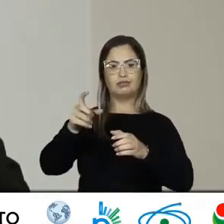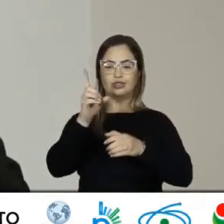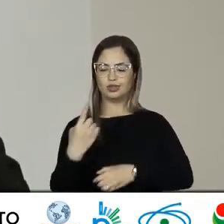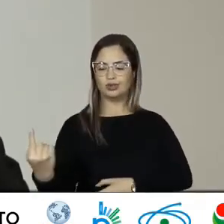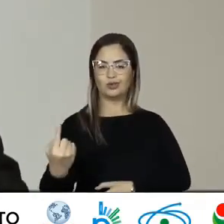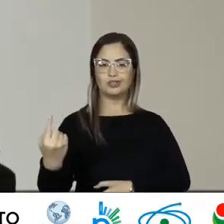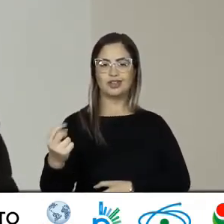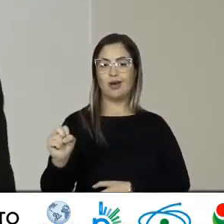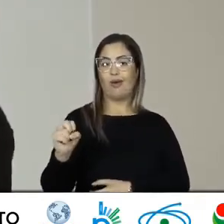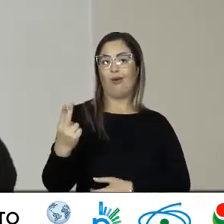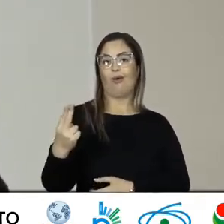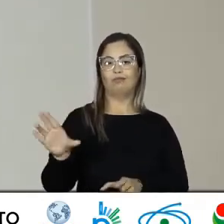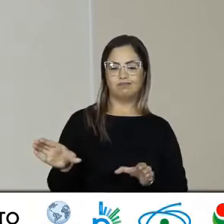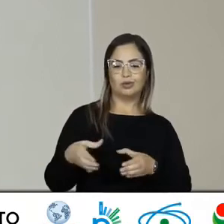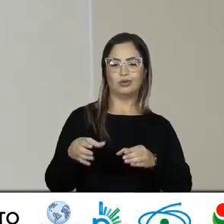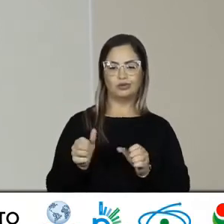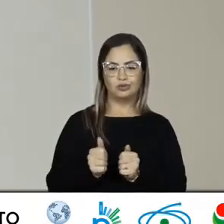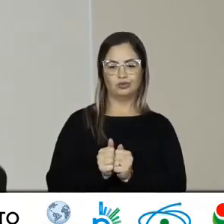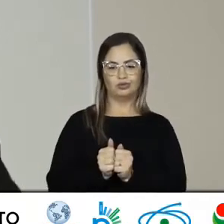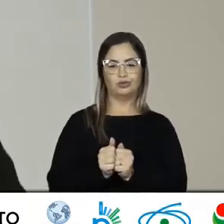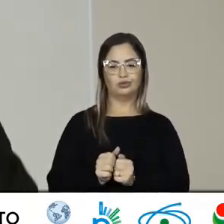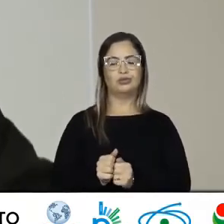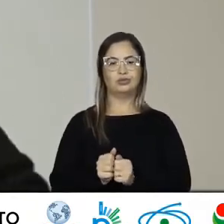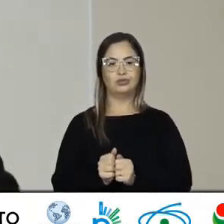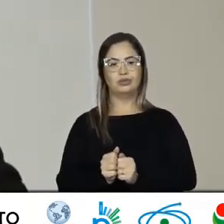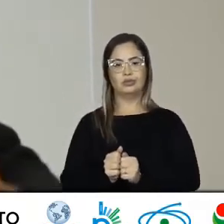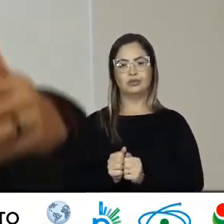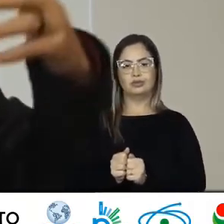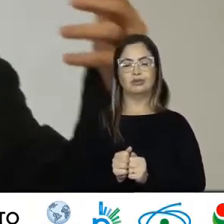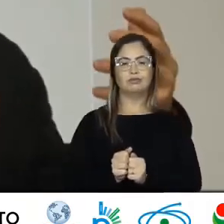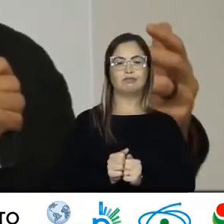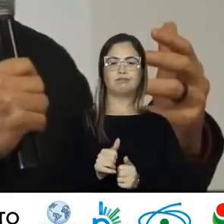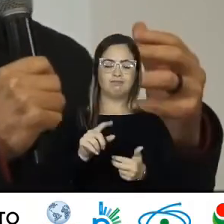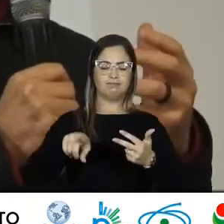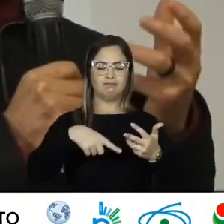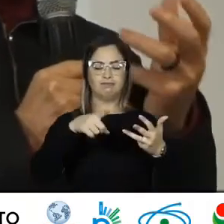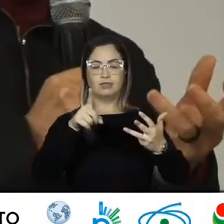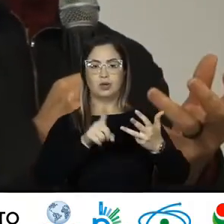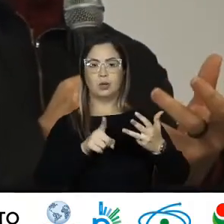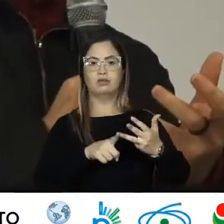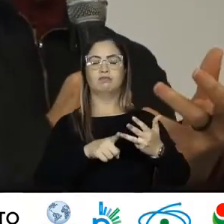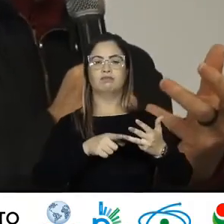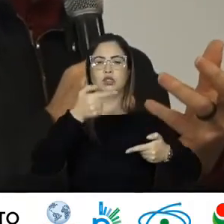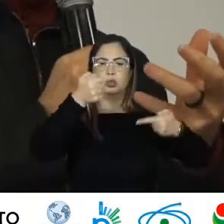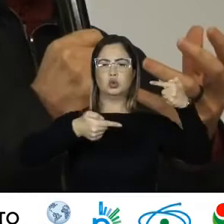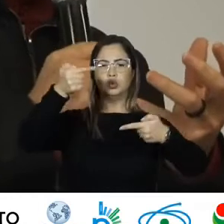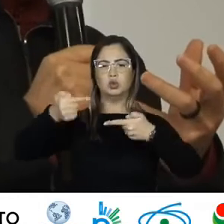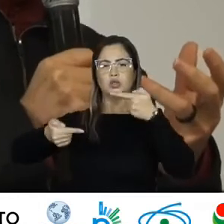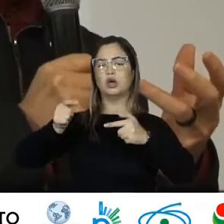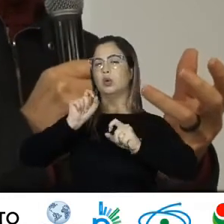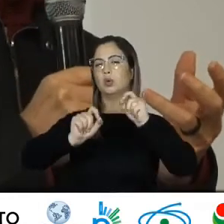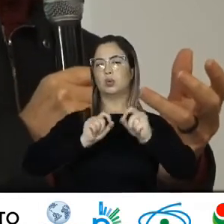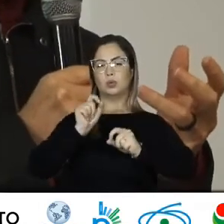As questões Que vão Ampliar esse debate Vai envolver a educação Na